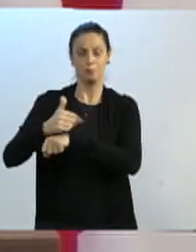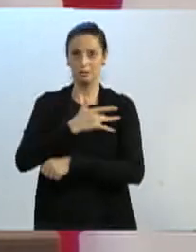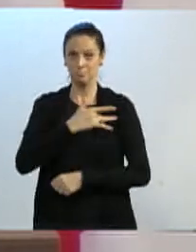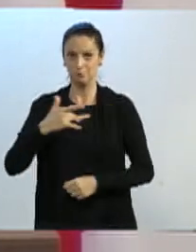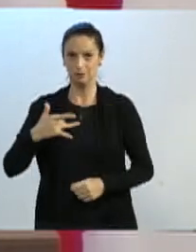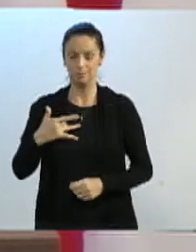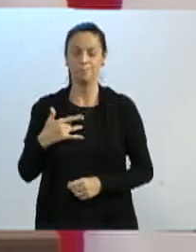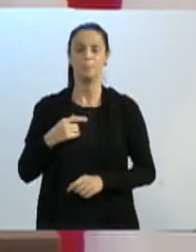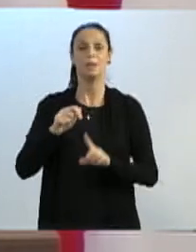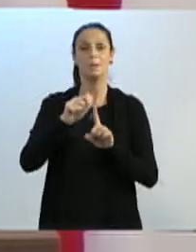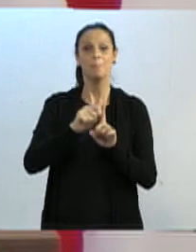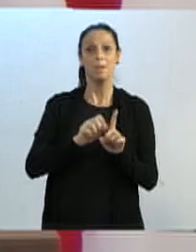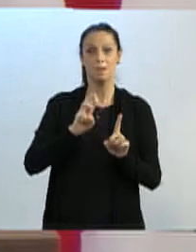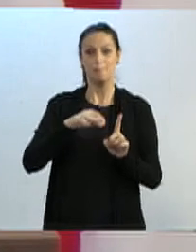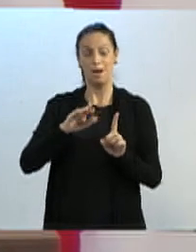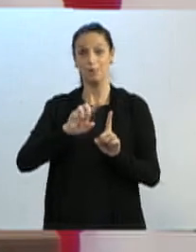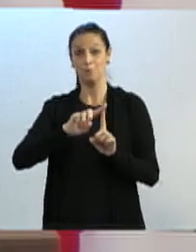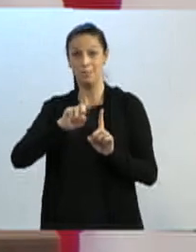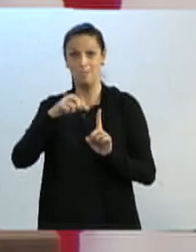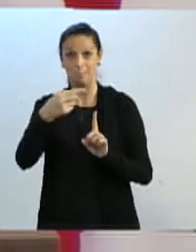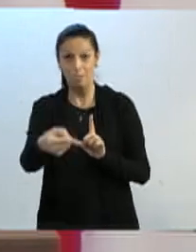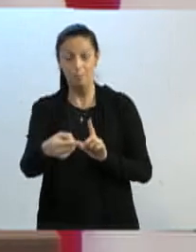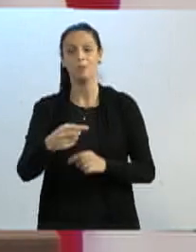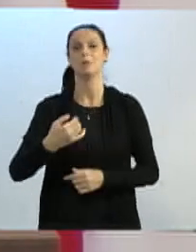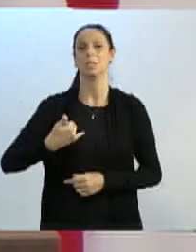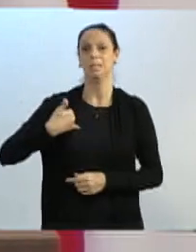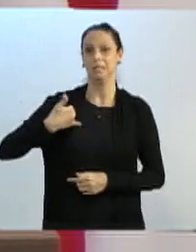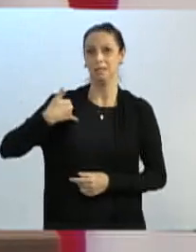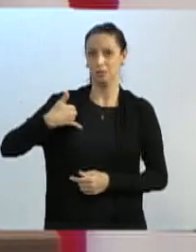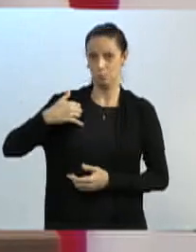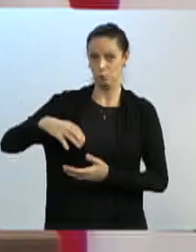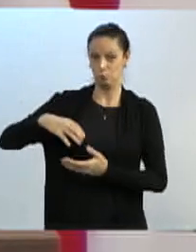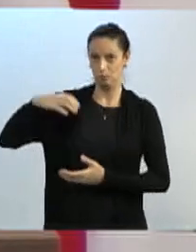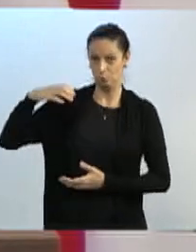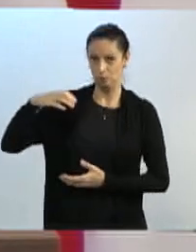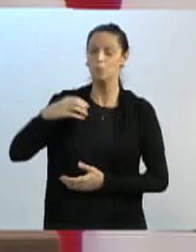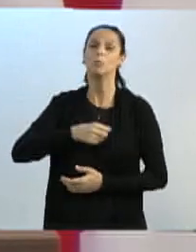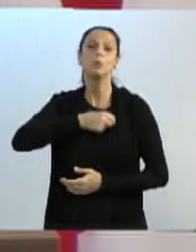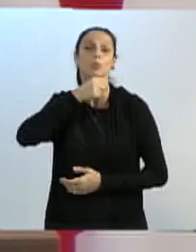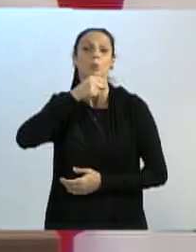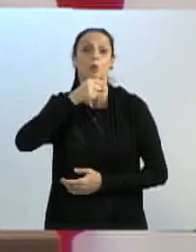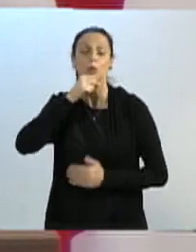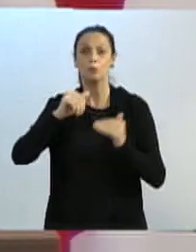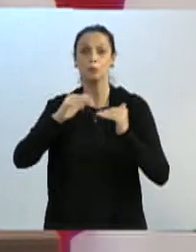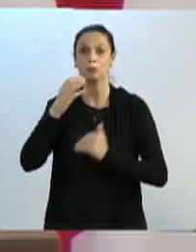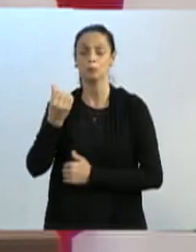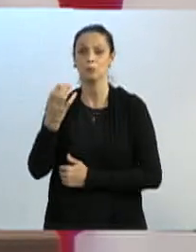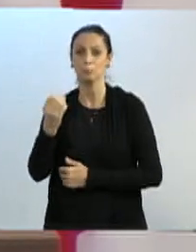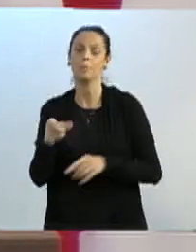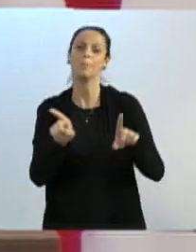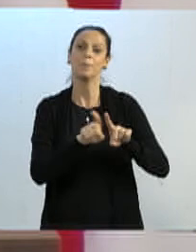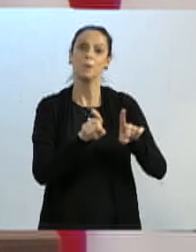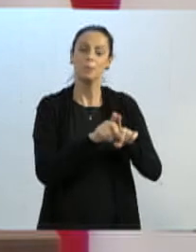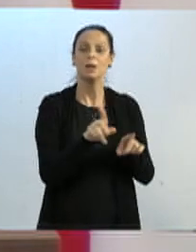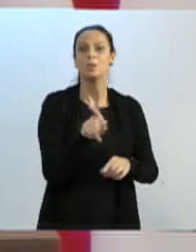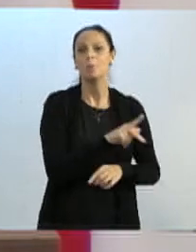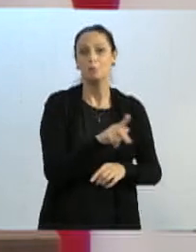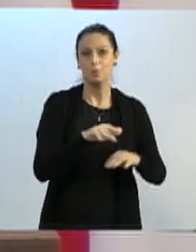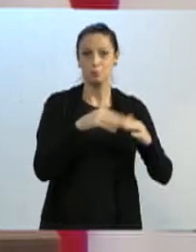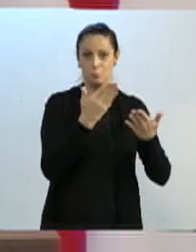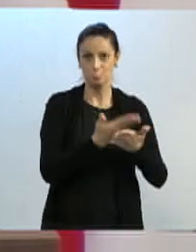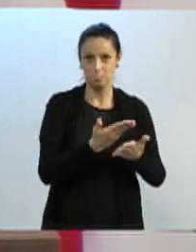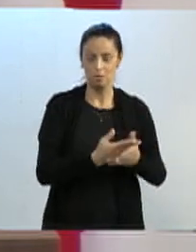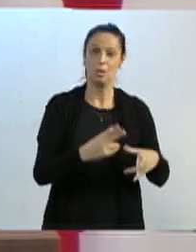de maio nós vamos ter os idosos com mais de 60 anos, os professores das nossas escolas públicas e privadas e, mais tarde,